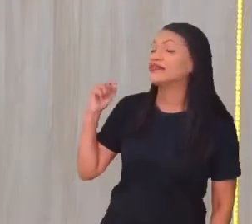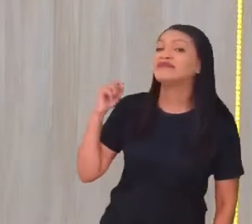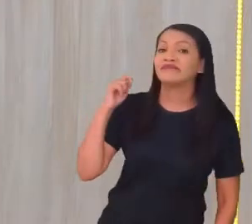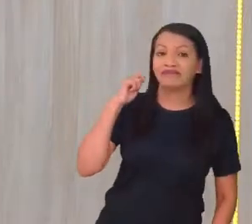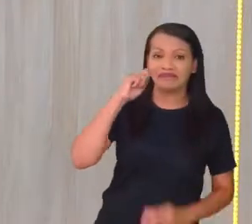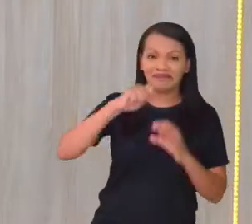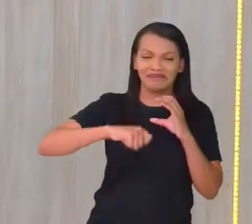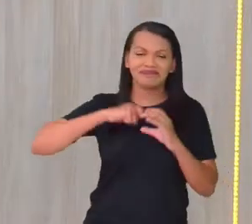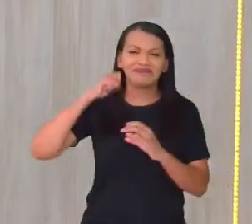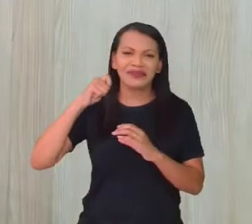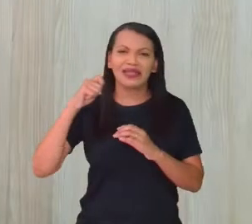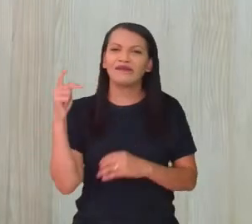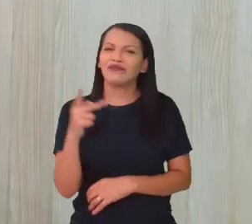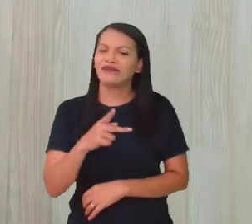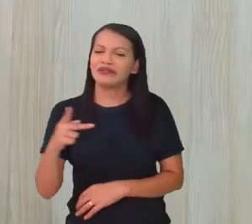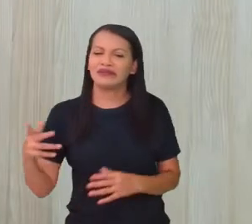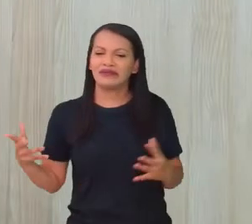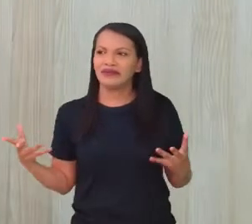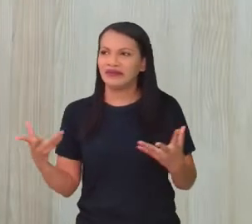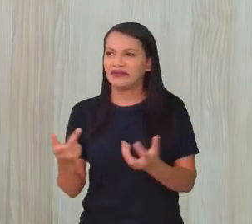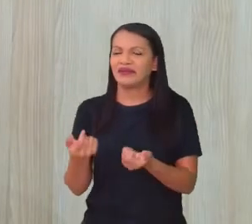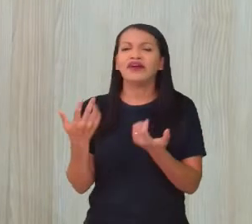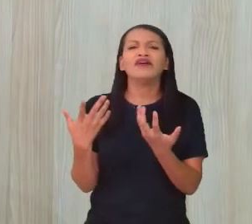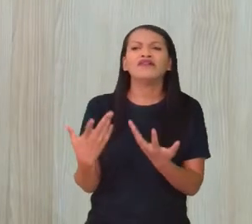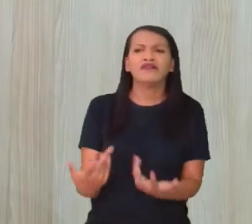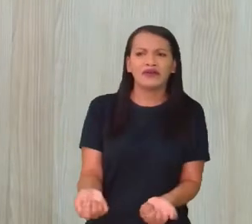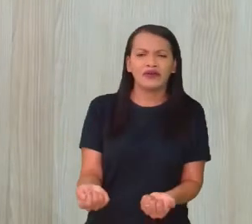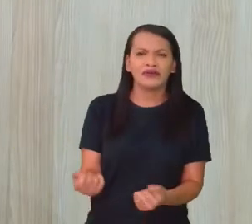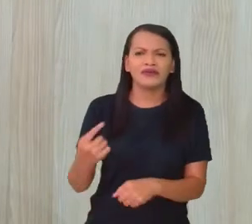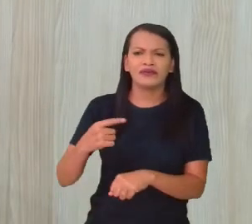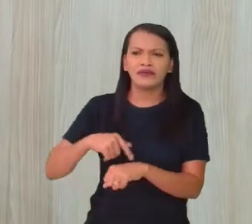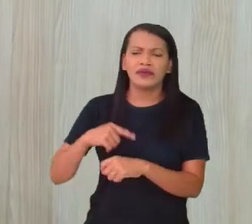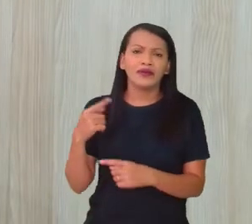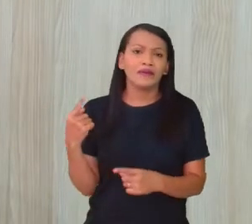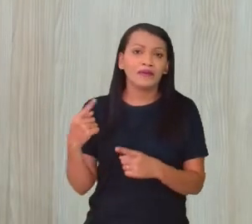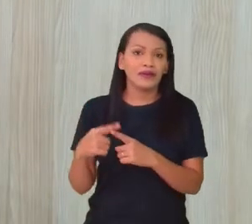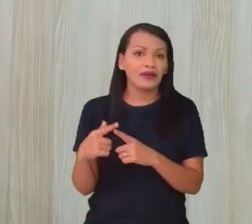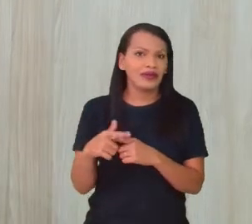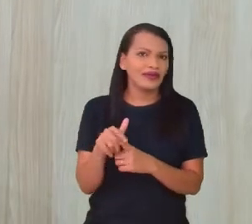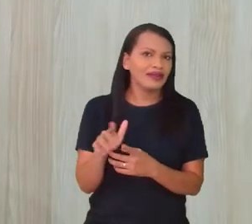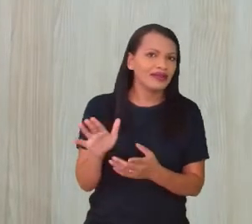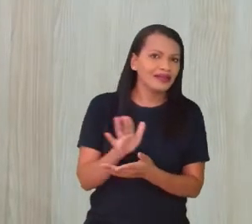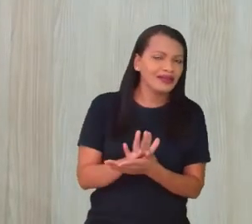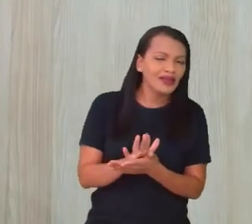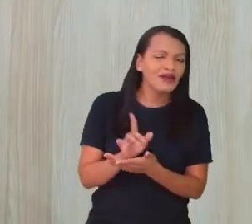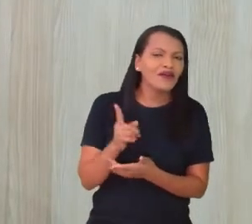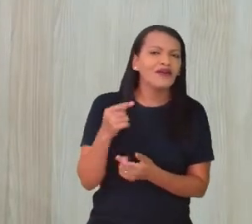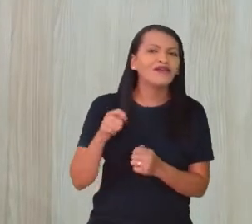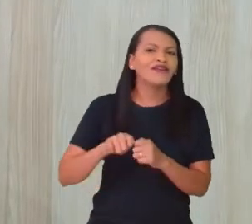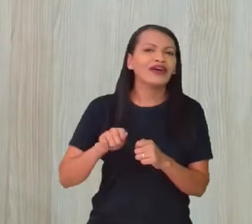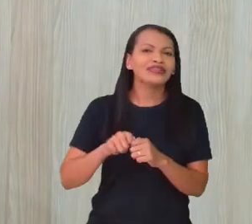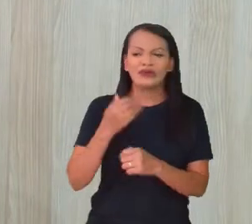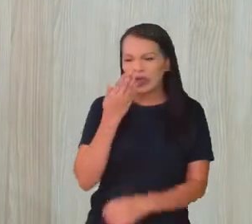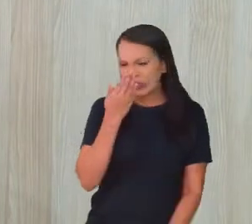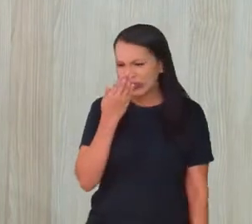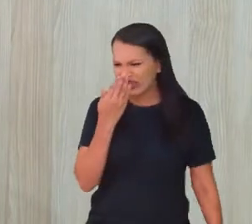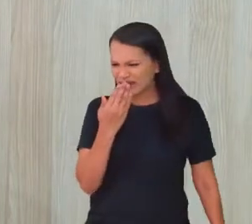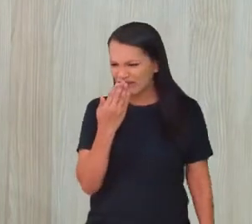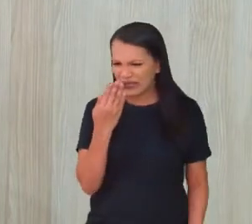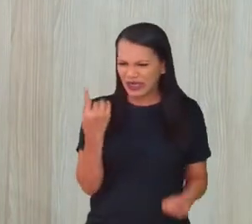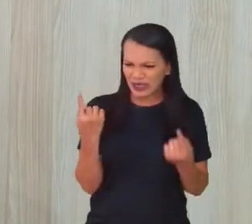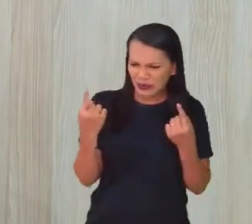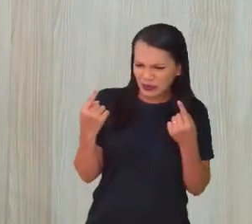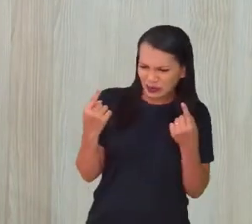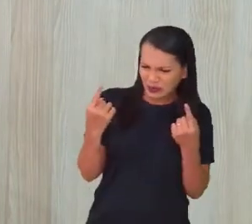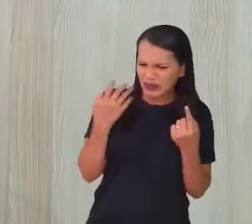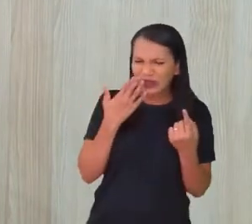Vanessa é maravilhosa. Agora é o momento, Juninho, vamos lá, né? Por que não a gente não vai fazer o De Frente com